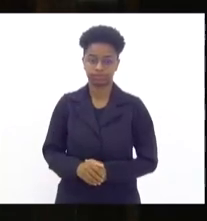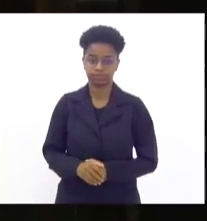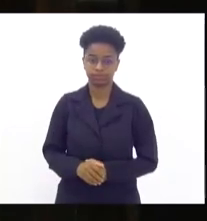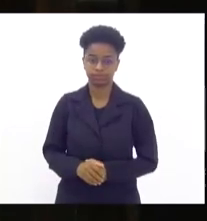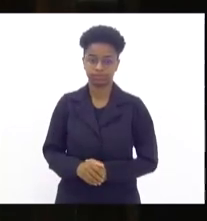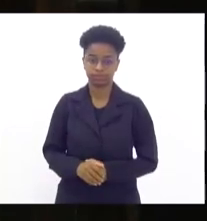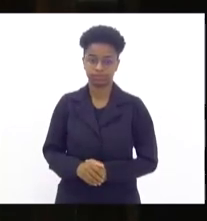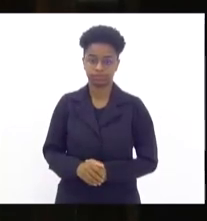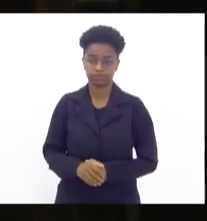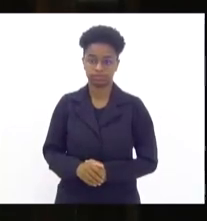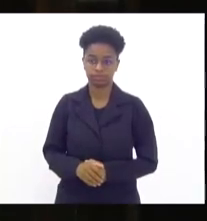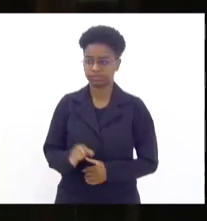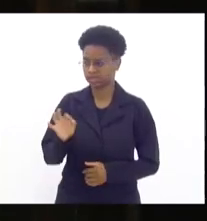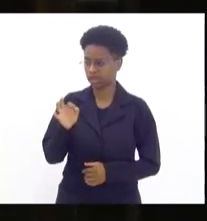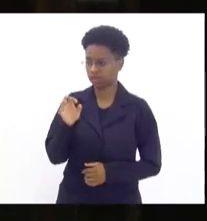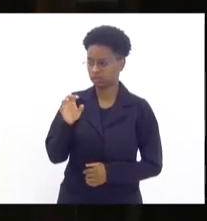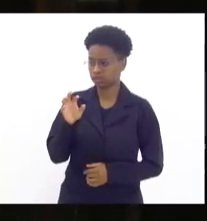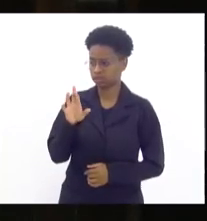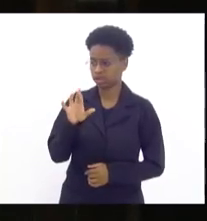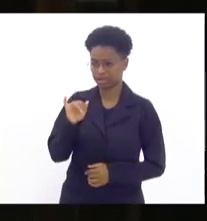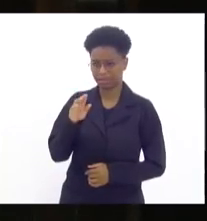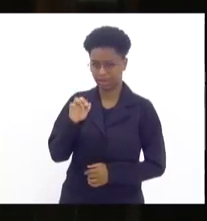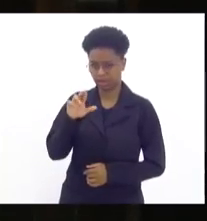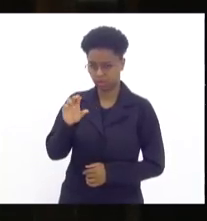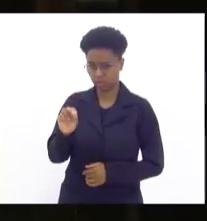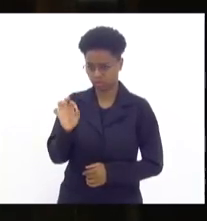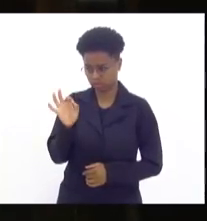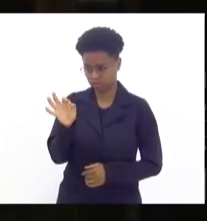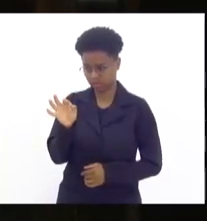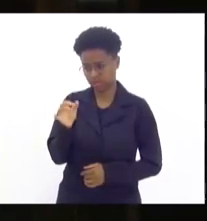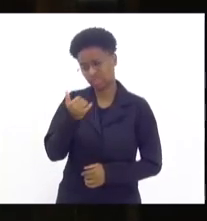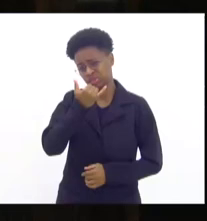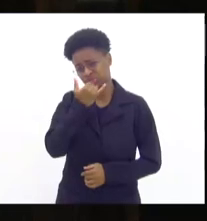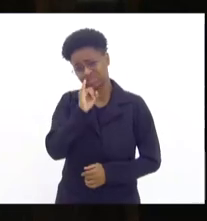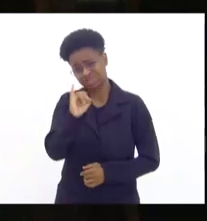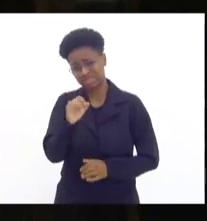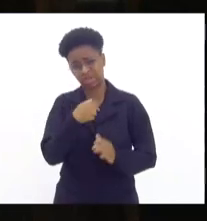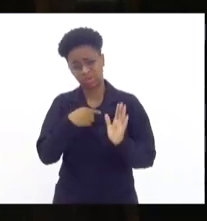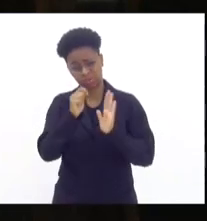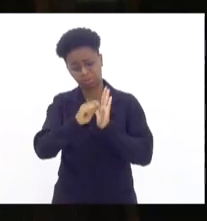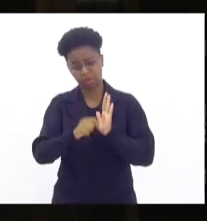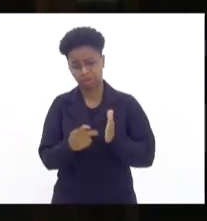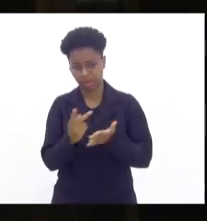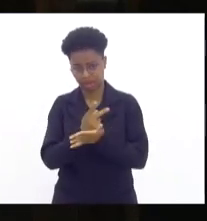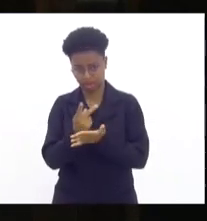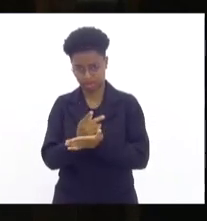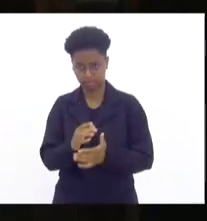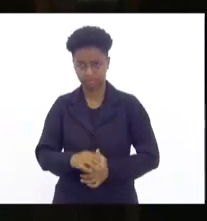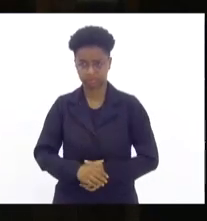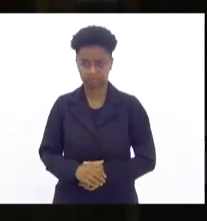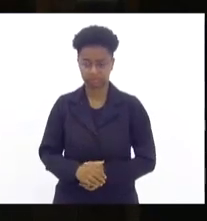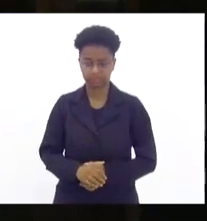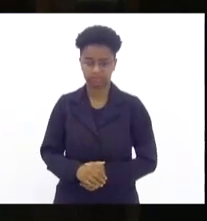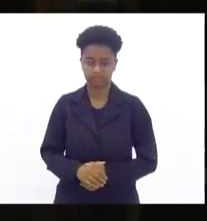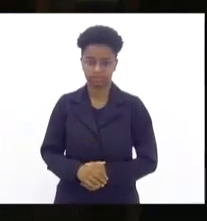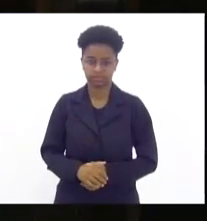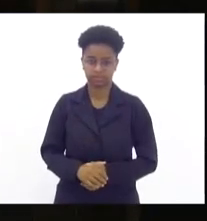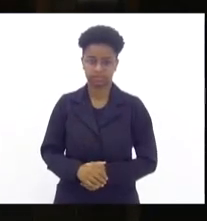Tande Ribeiro, não é? Se eu não anotei, desculpa se eu anotei errado aqui. Vieira. sim, senhor.